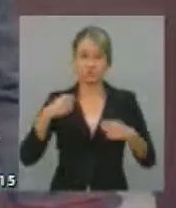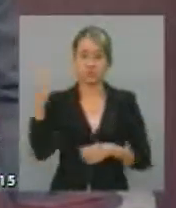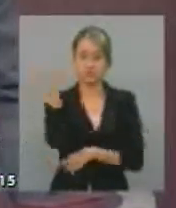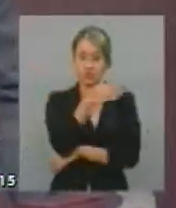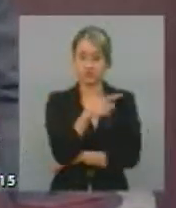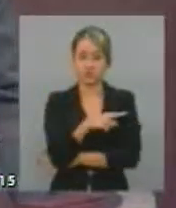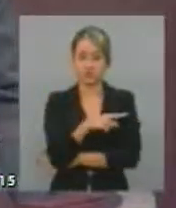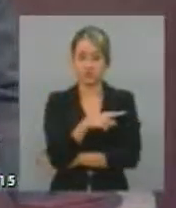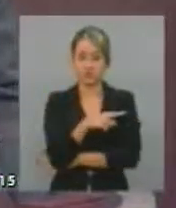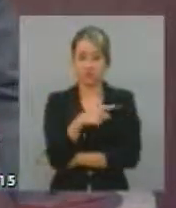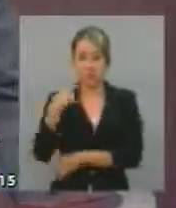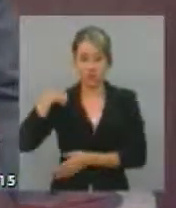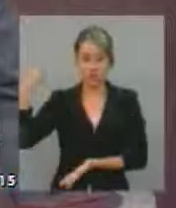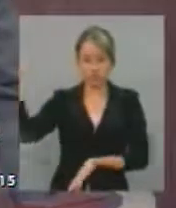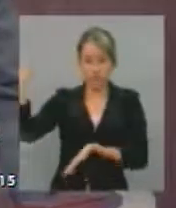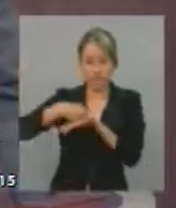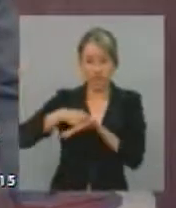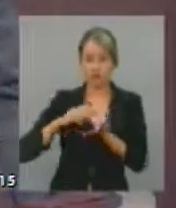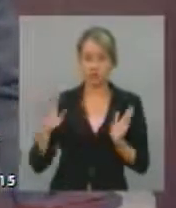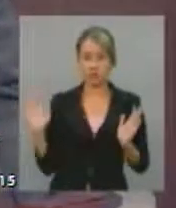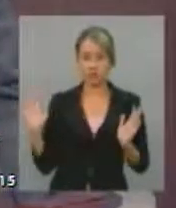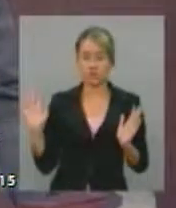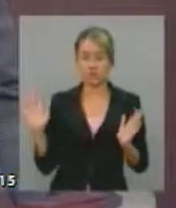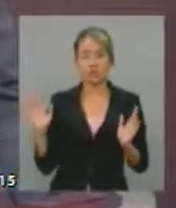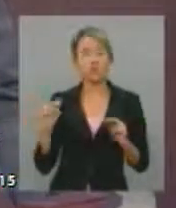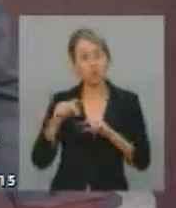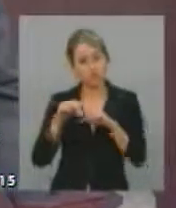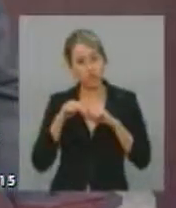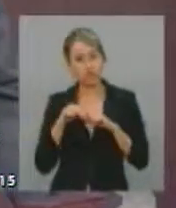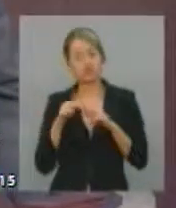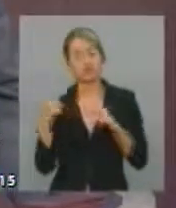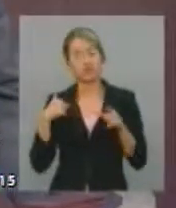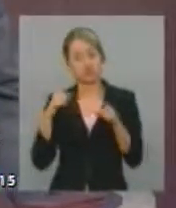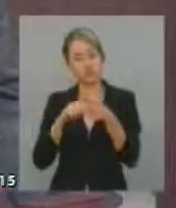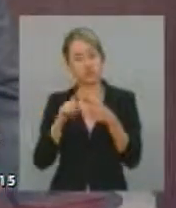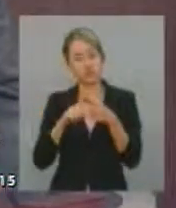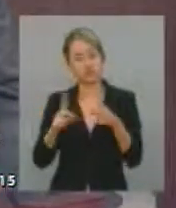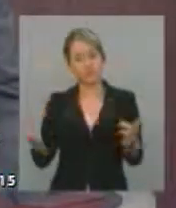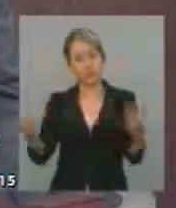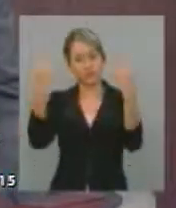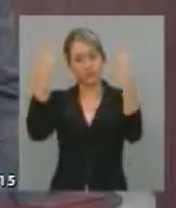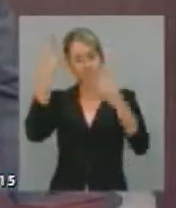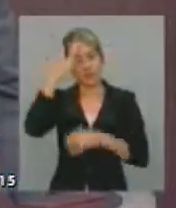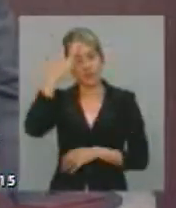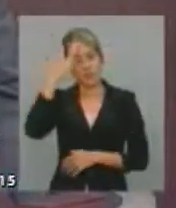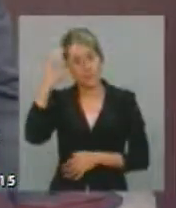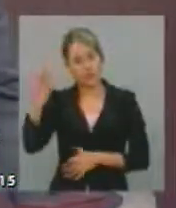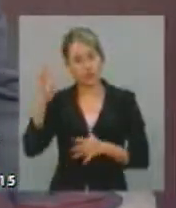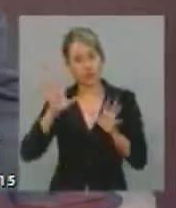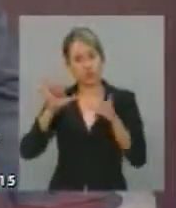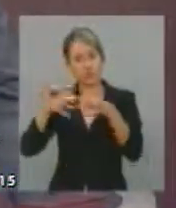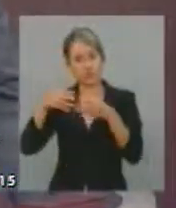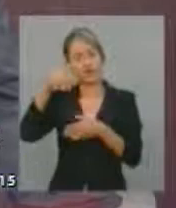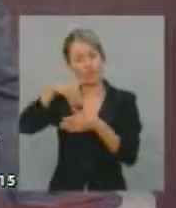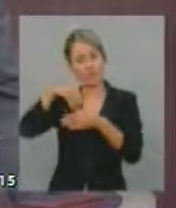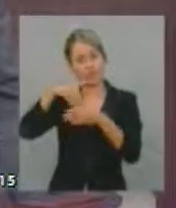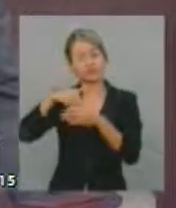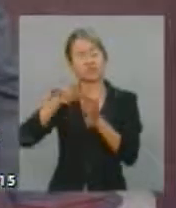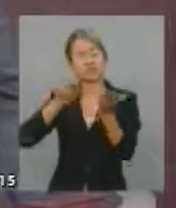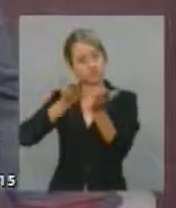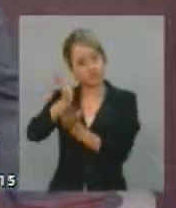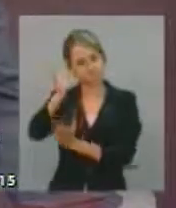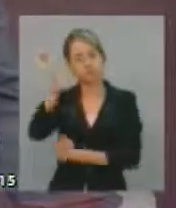para isso. Nós temos que cumprir o nosso mistério. Portanto, eu queria também chamar a atenção que amanhã a comissão irá votar, favoravelmente, espero eu,